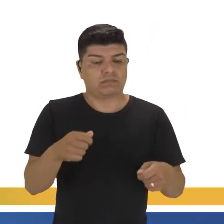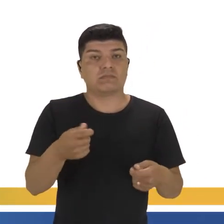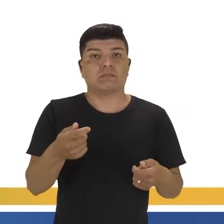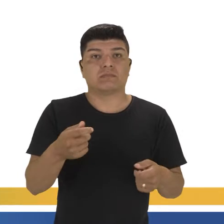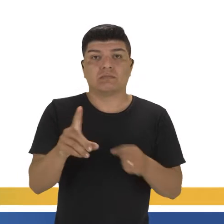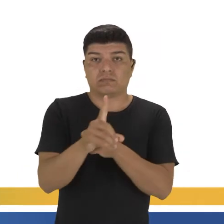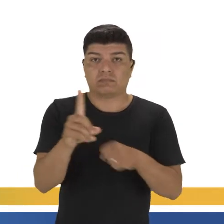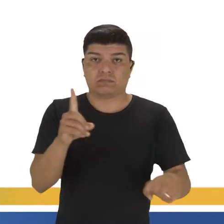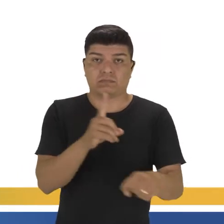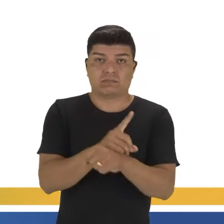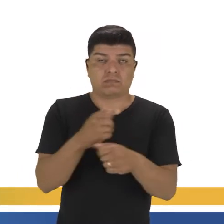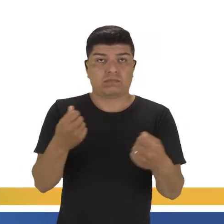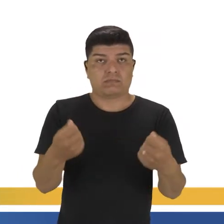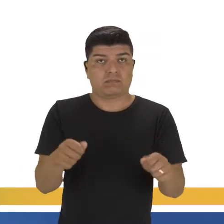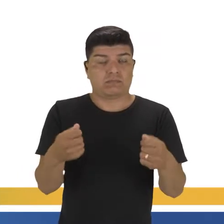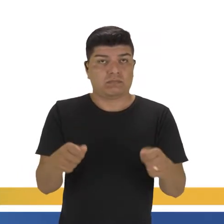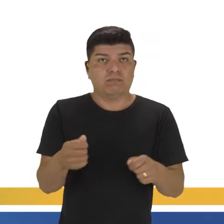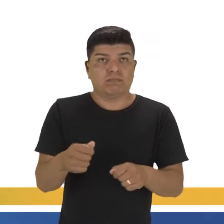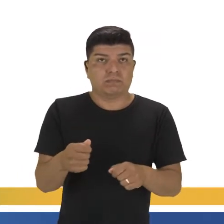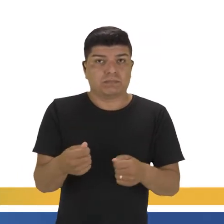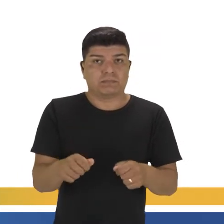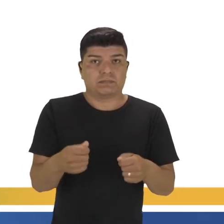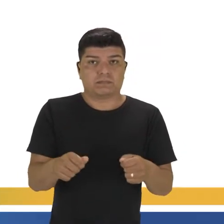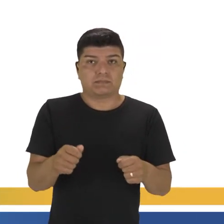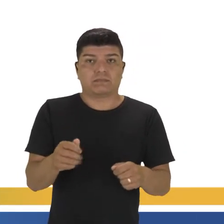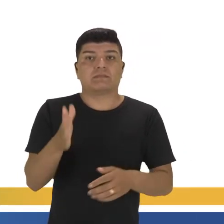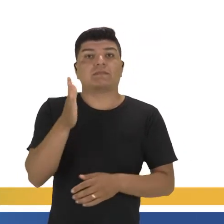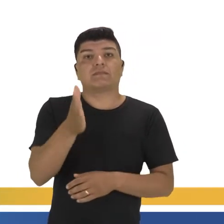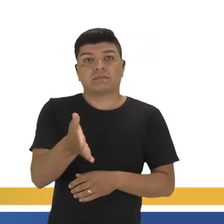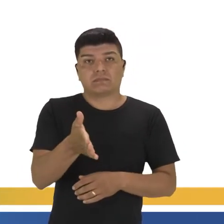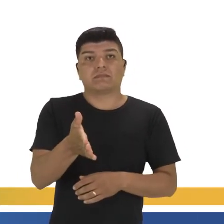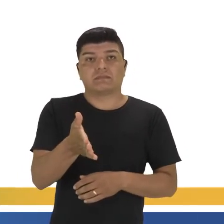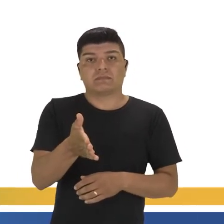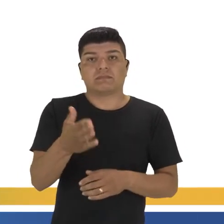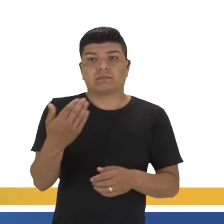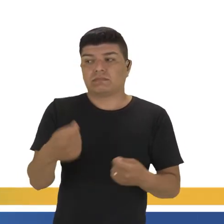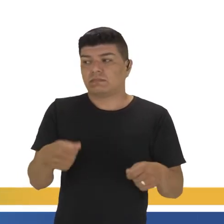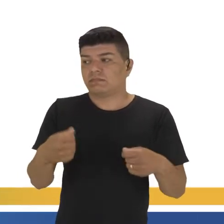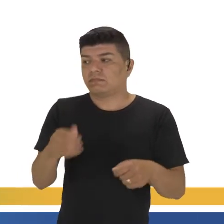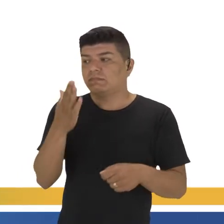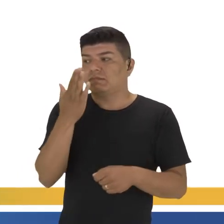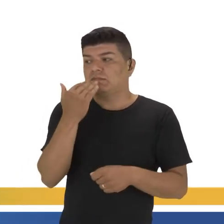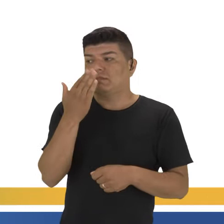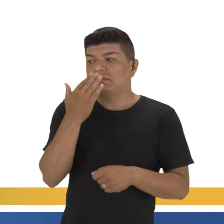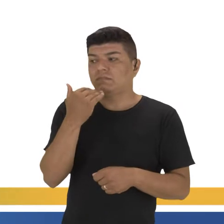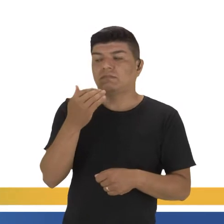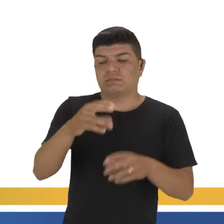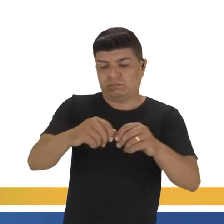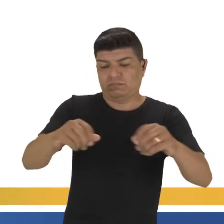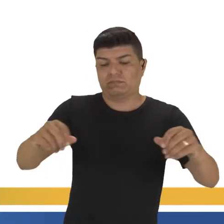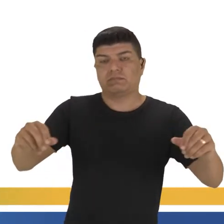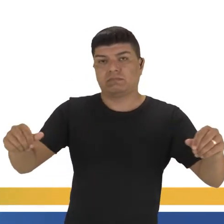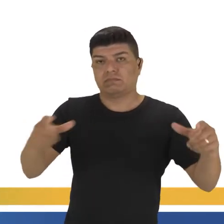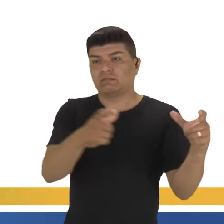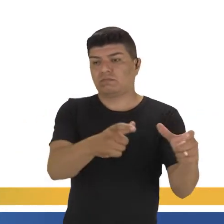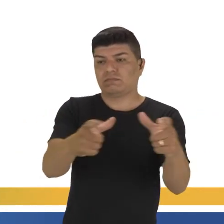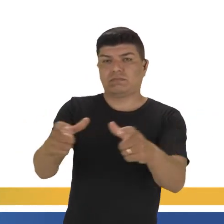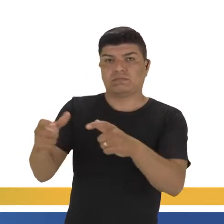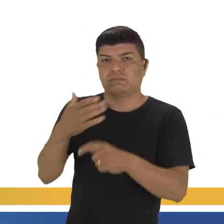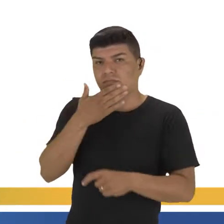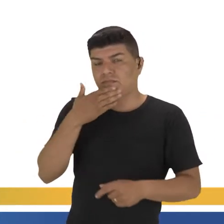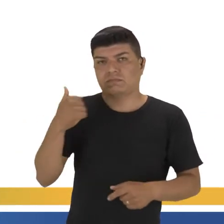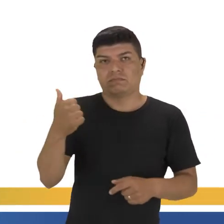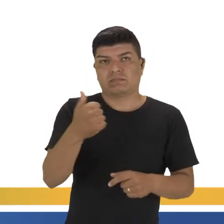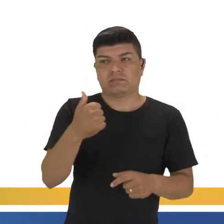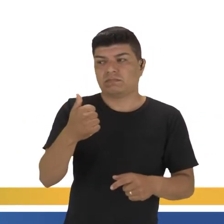sociedade que praticamente estava à mercê do destino, precisando de comida, terras, precisando aí de melhorias